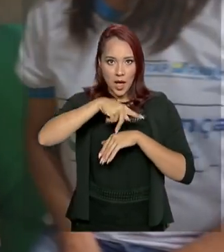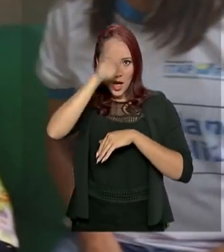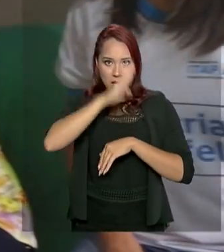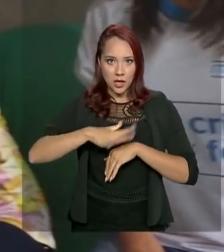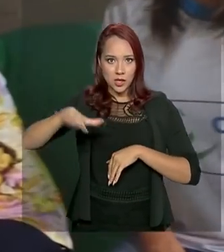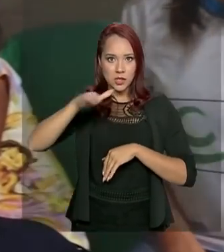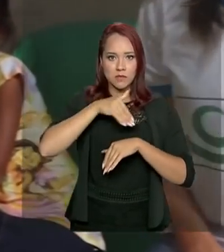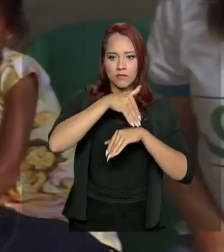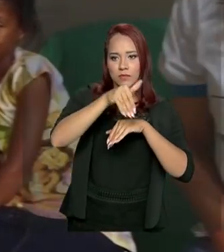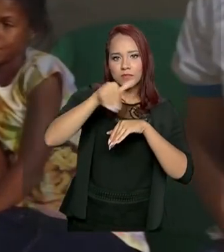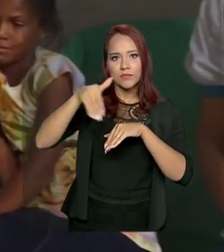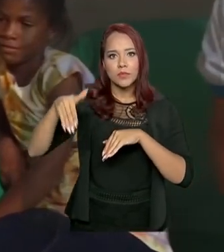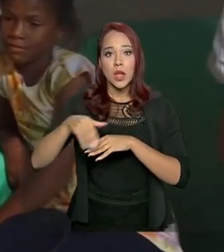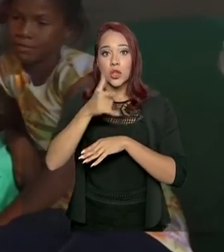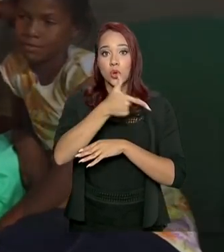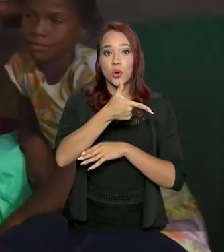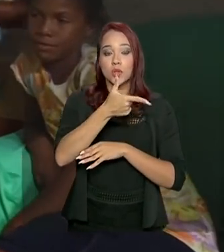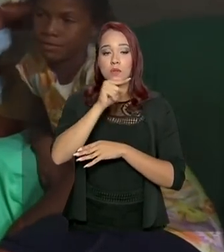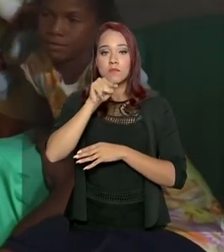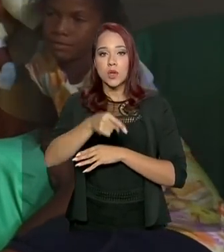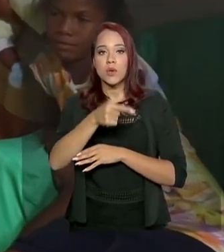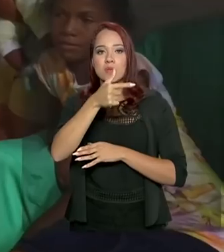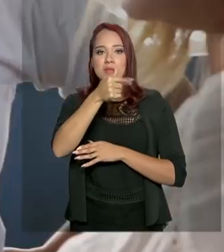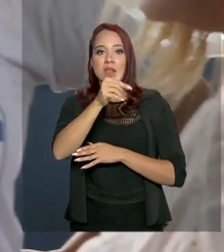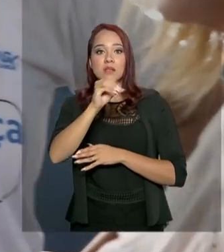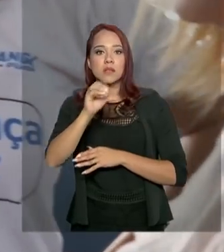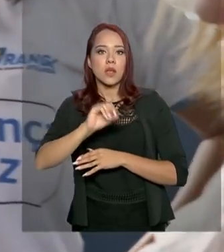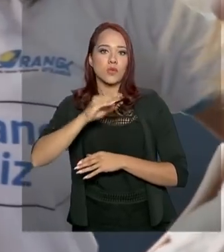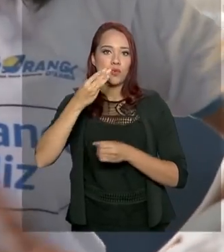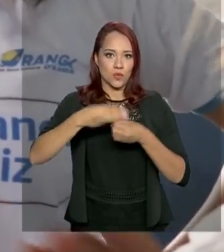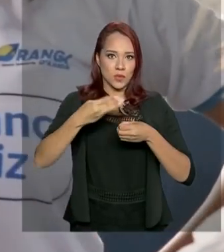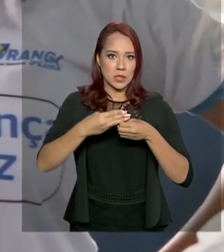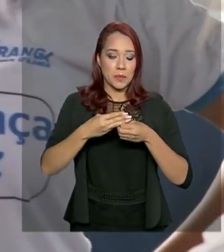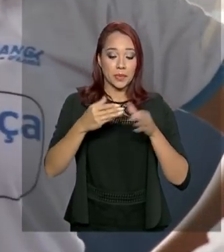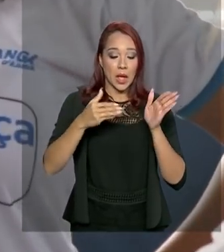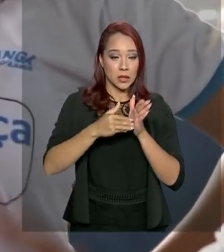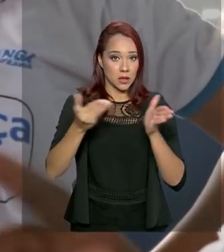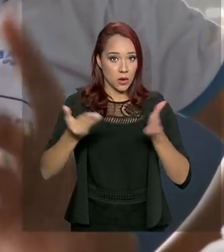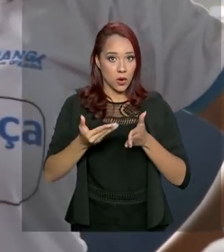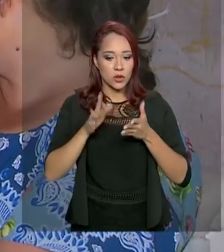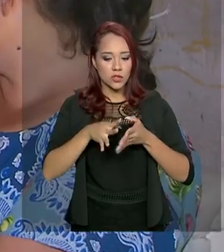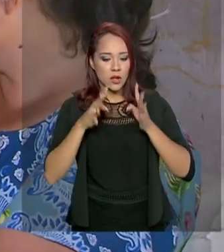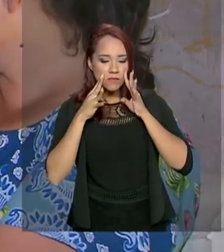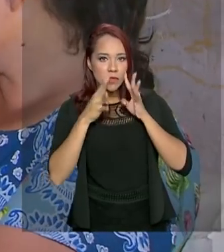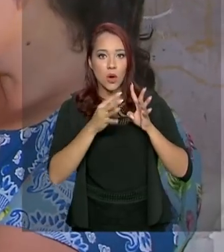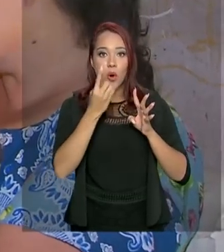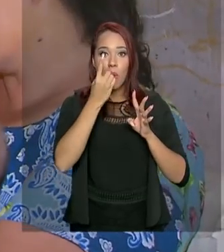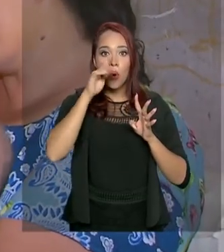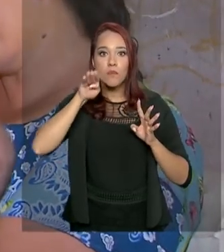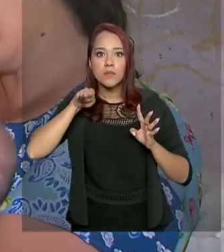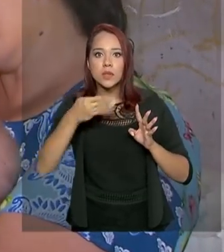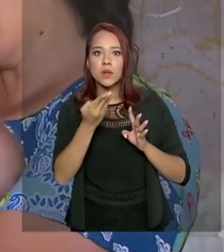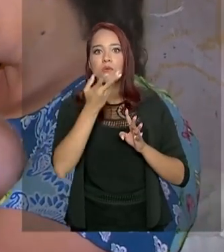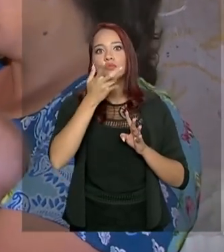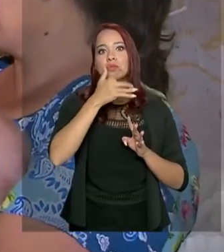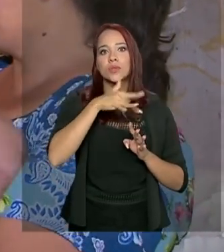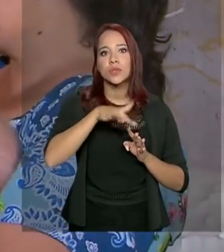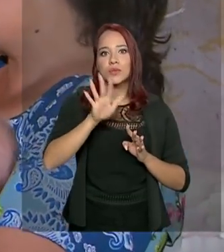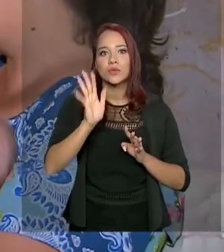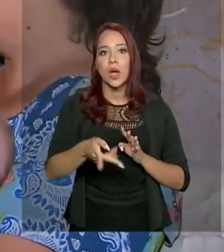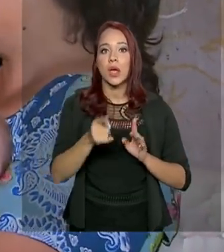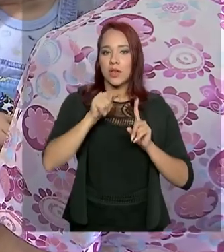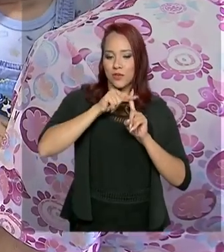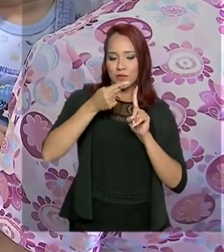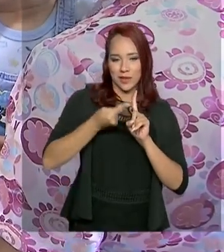2.787 municípios e, até o momento, atendeu a cerca de um milhão de crianças e